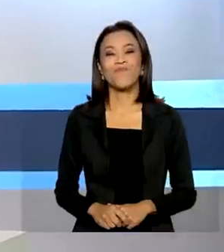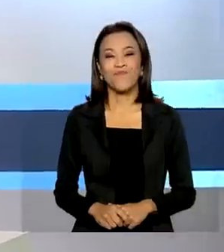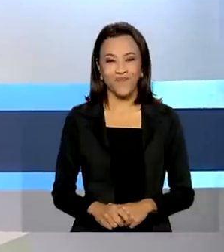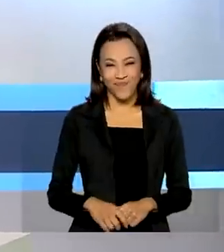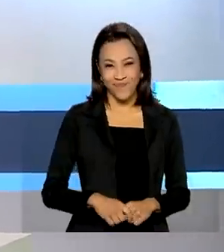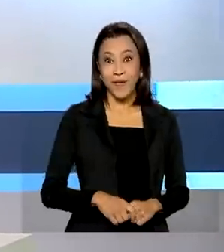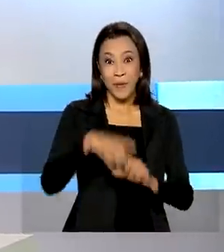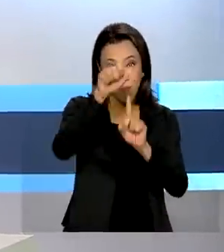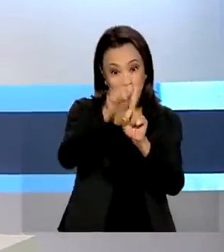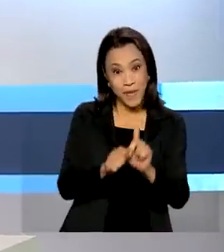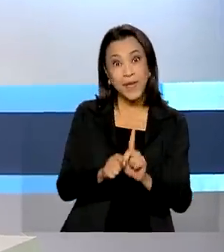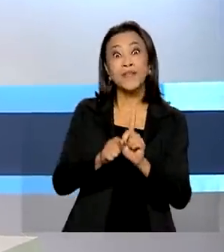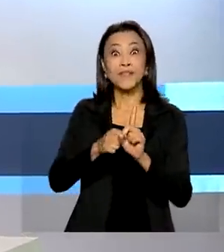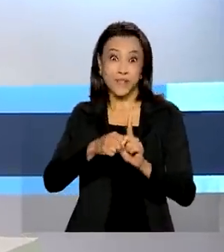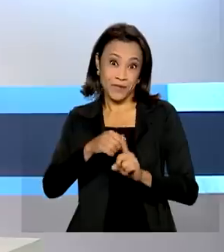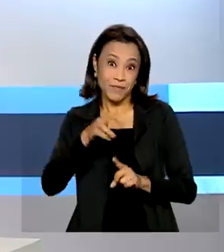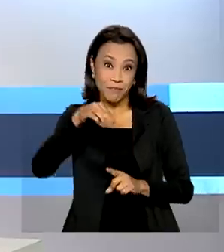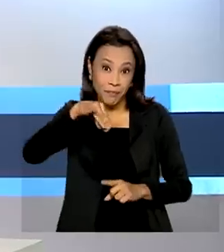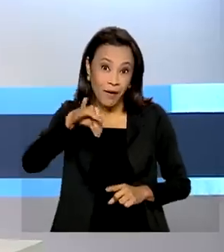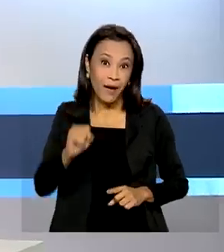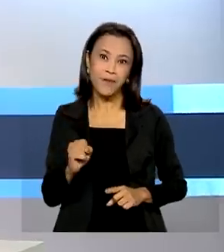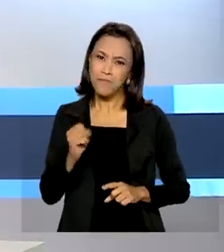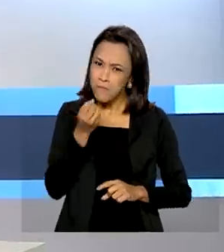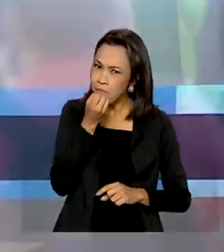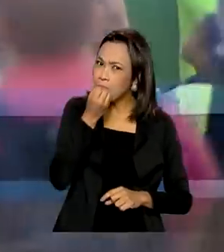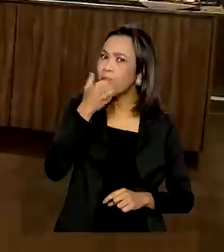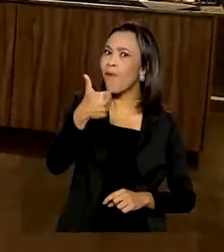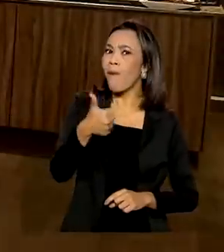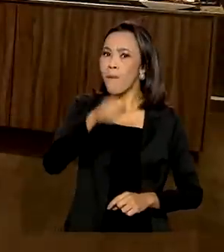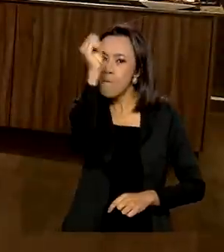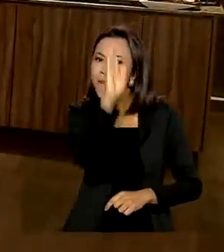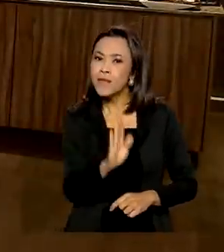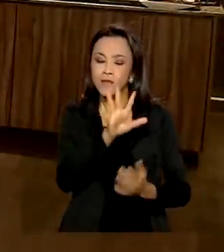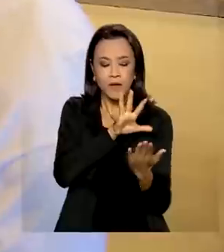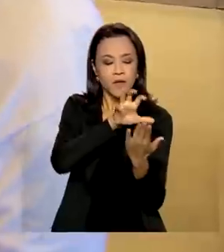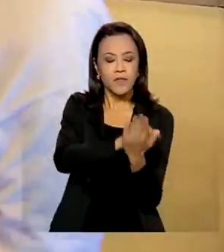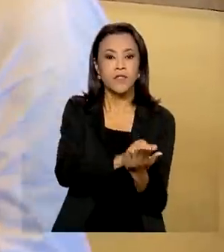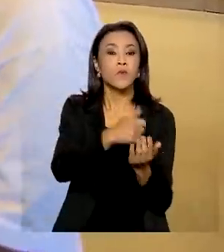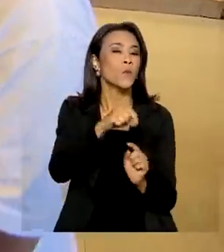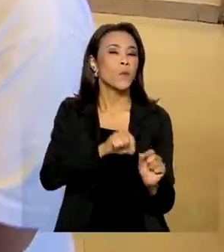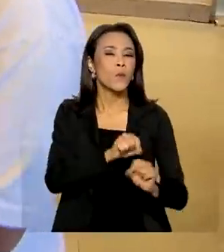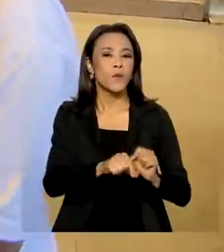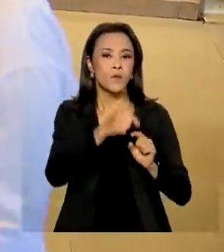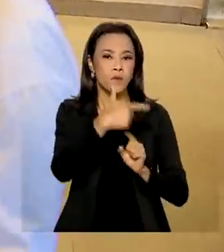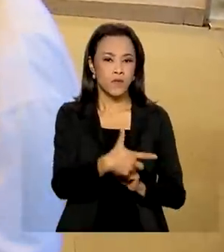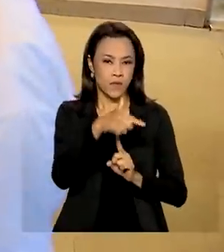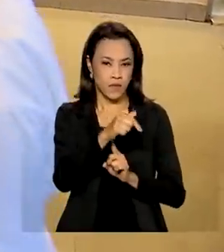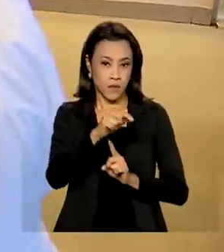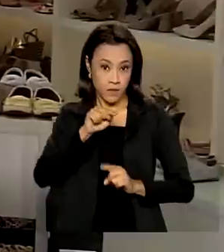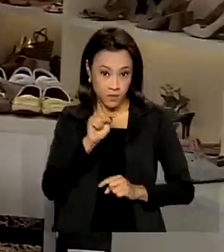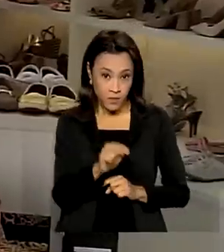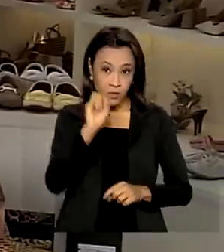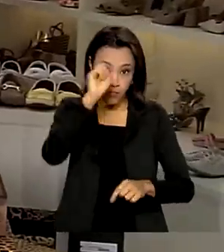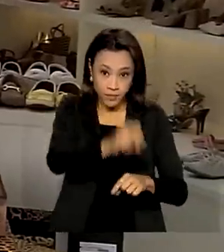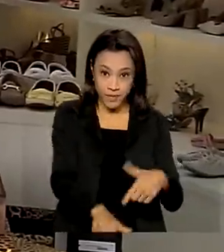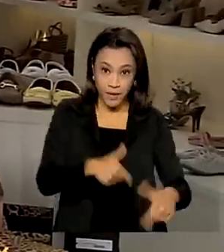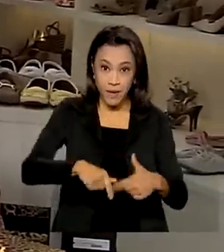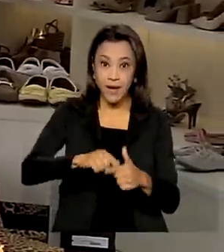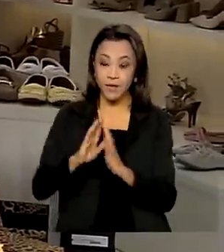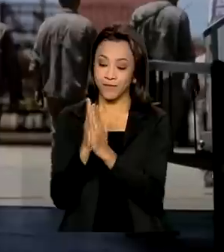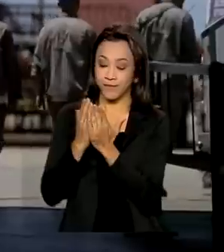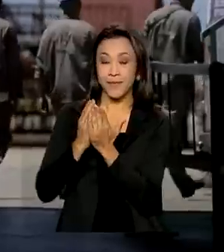Maio positivo, Brasil registra mais de 277 mil empregos com carteira